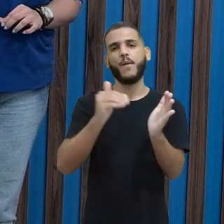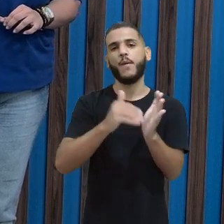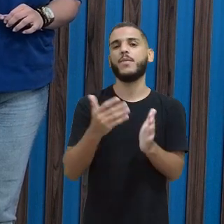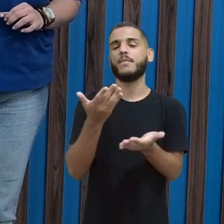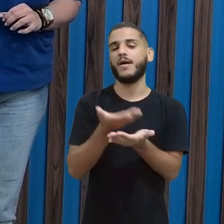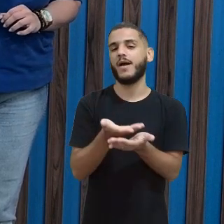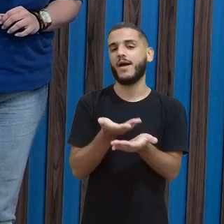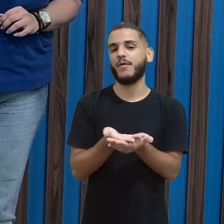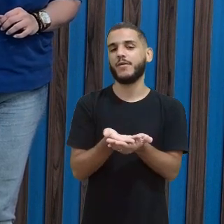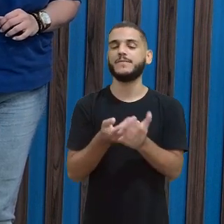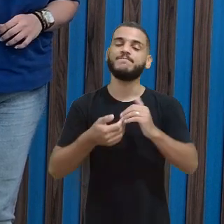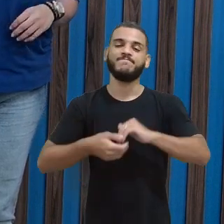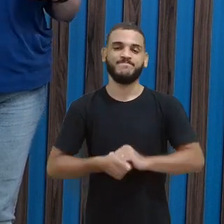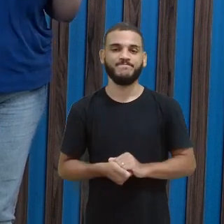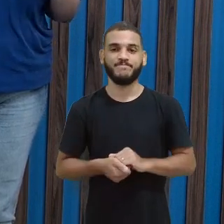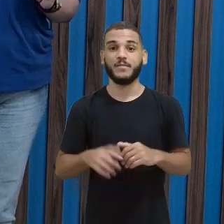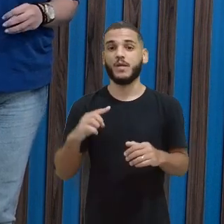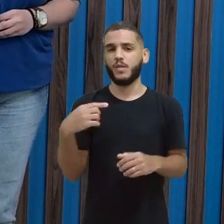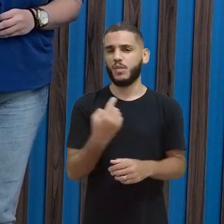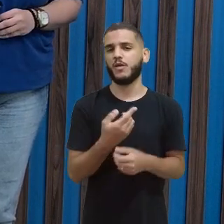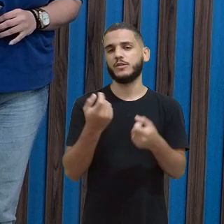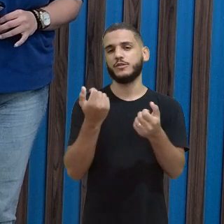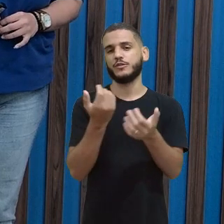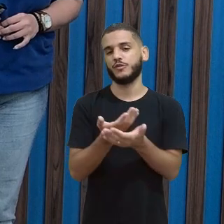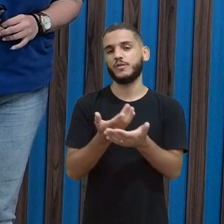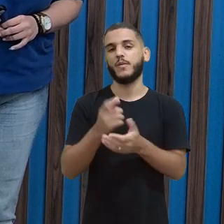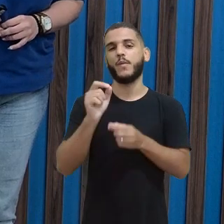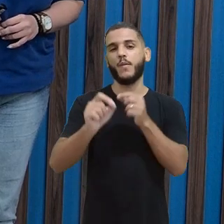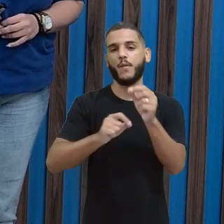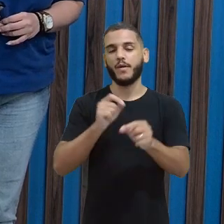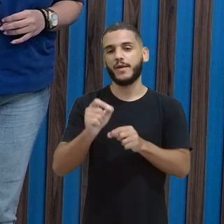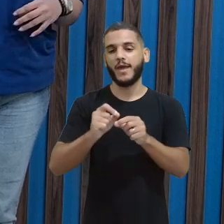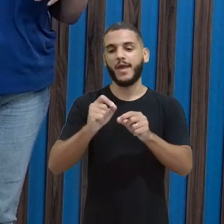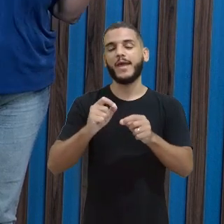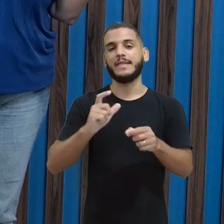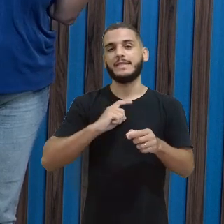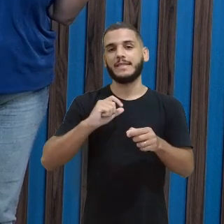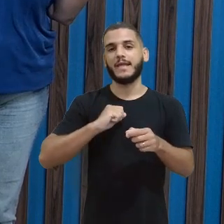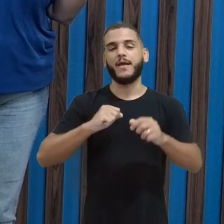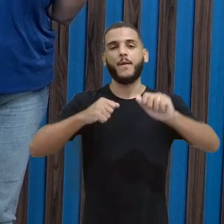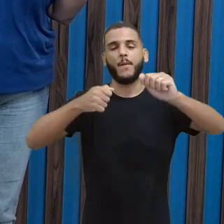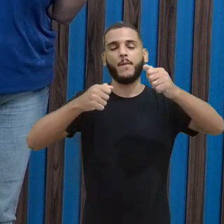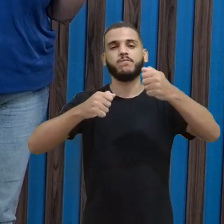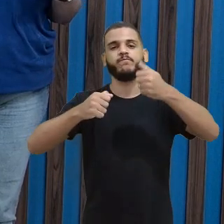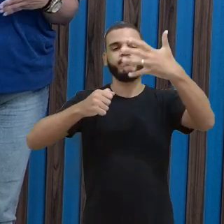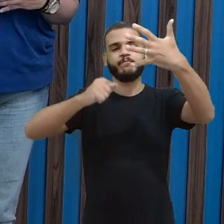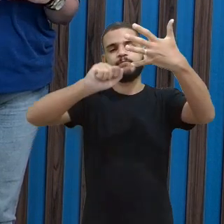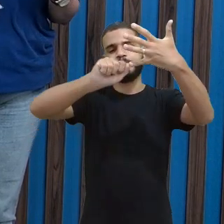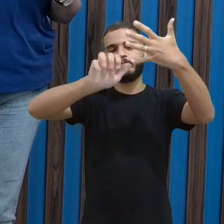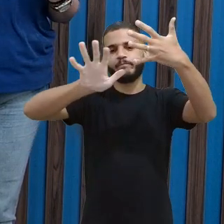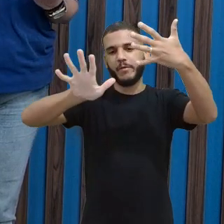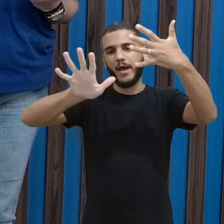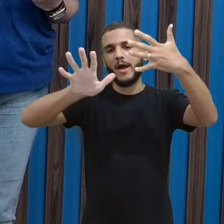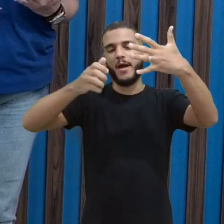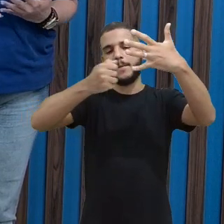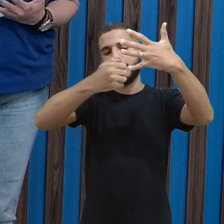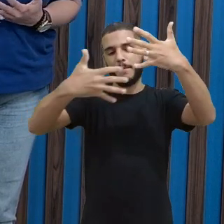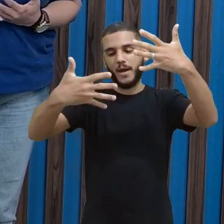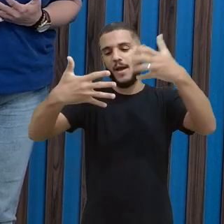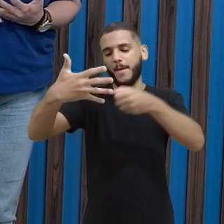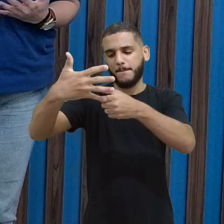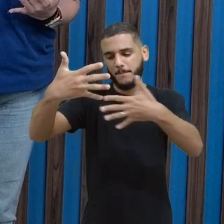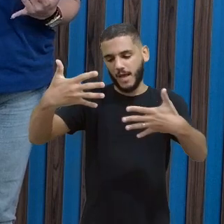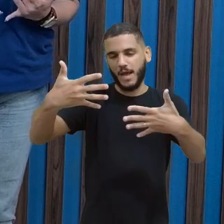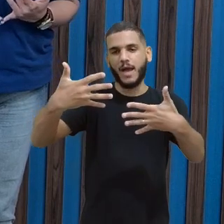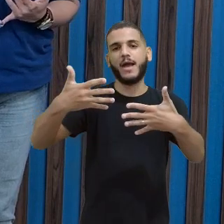aula, a gente viu ligações iônicas, né? As ligações químicas, né? Que foram três que nós